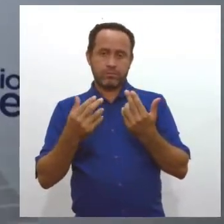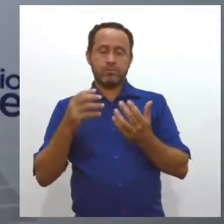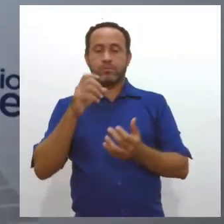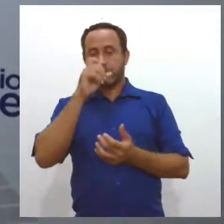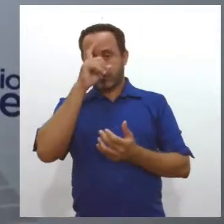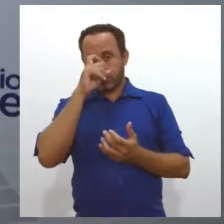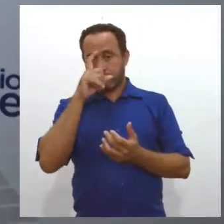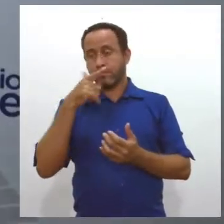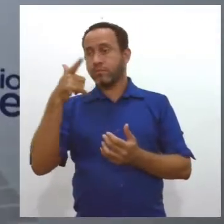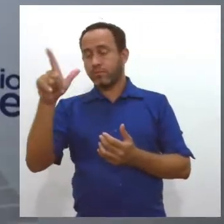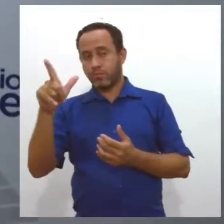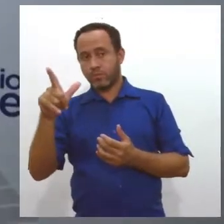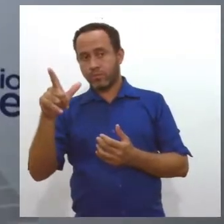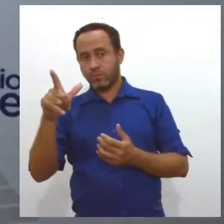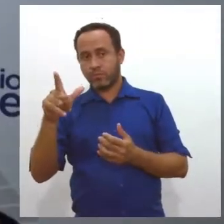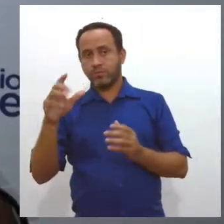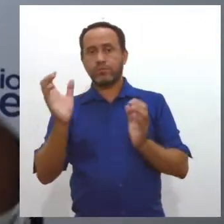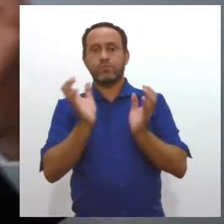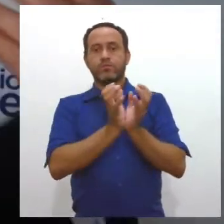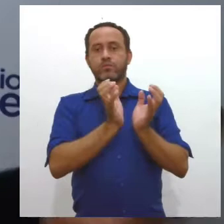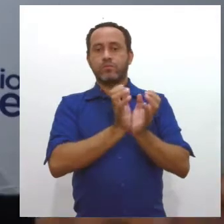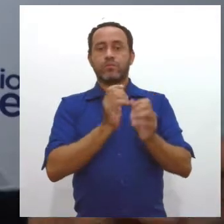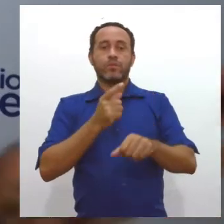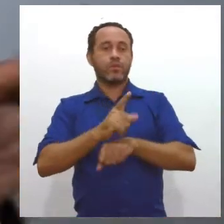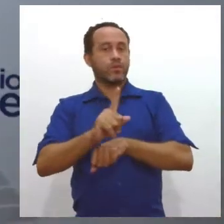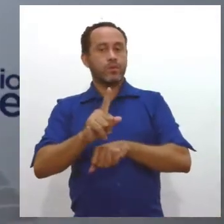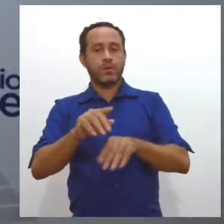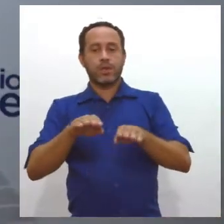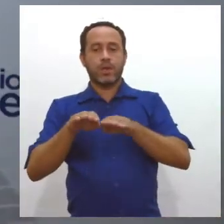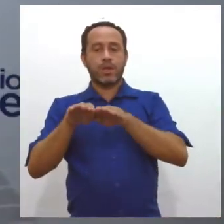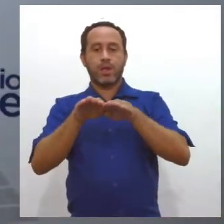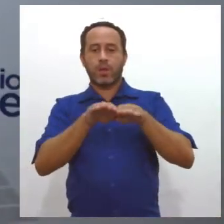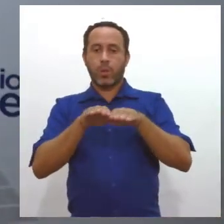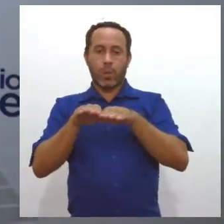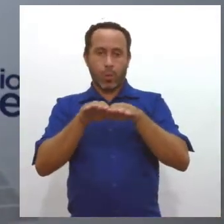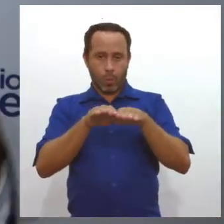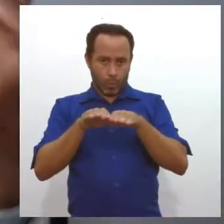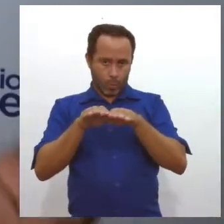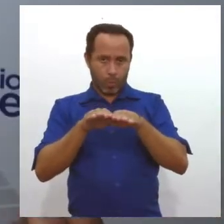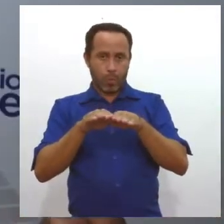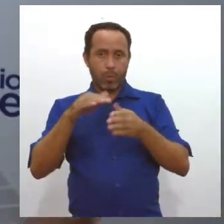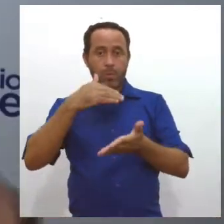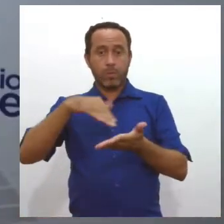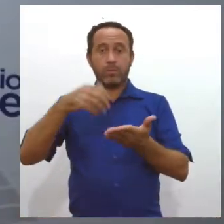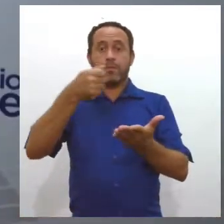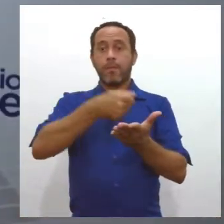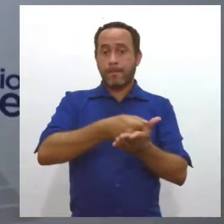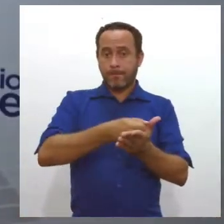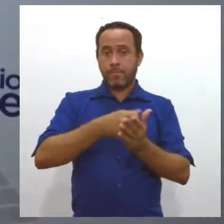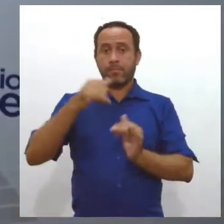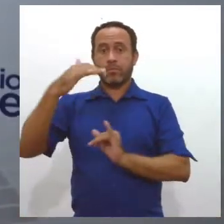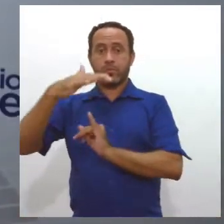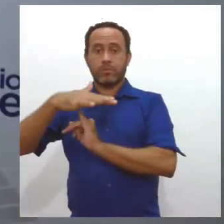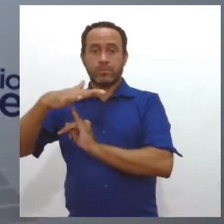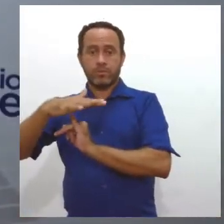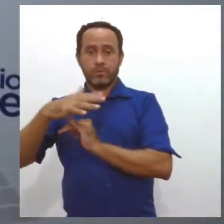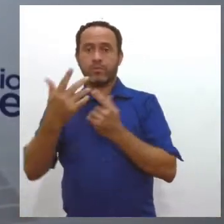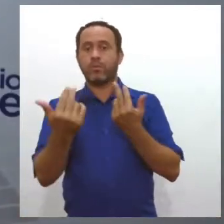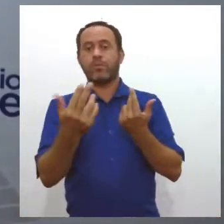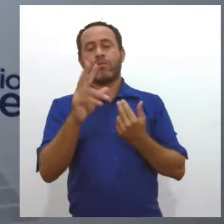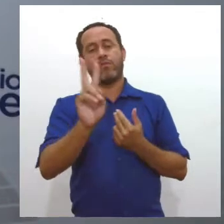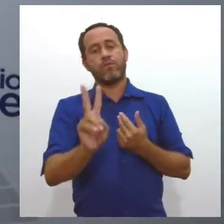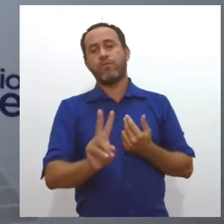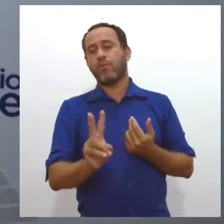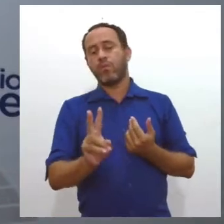Saúde. Não se excluiu categoria nenhuma, as demais categorias estão equiparadas, o que a Secretaria paga e o que a Fundação paga é o mesmo valor